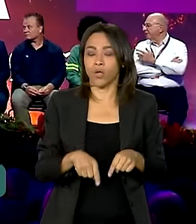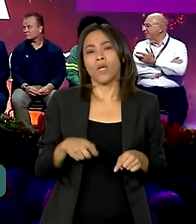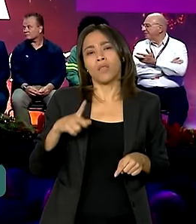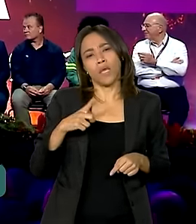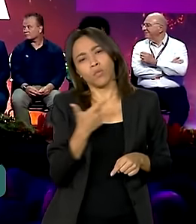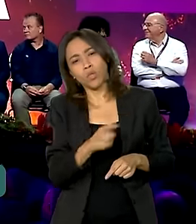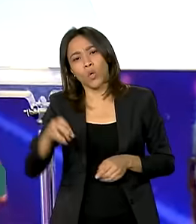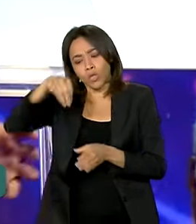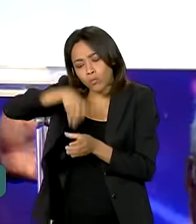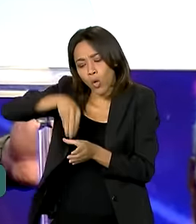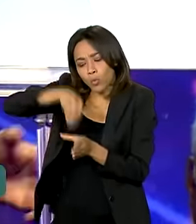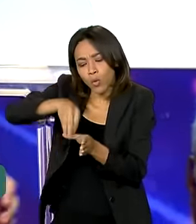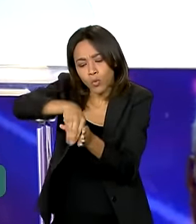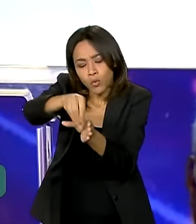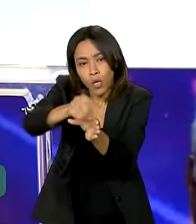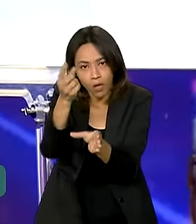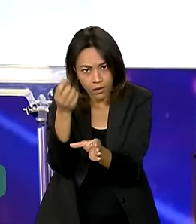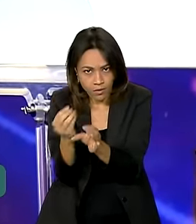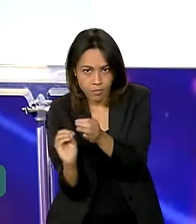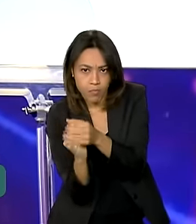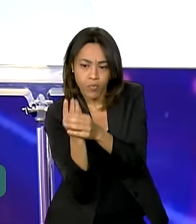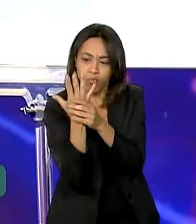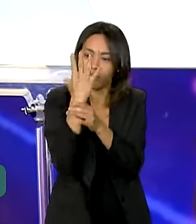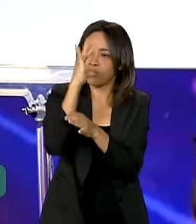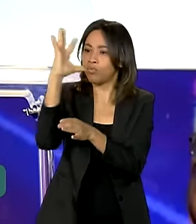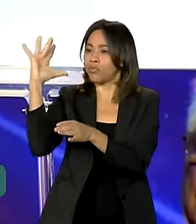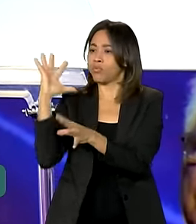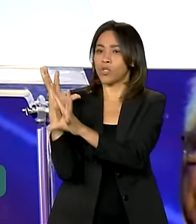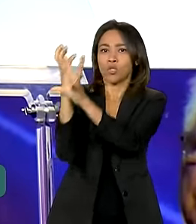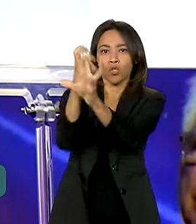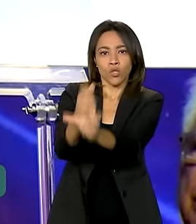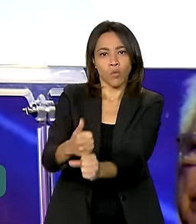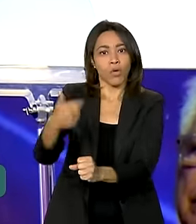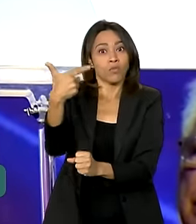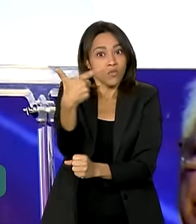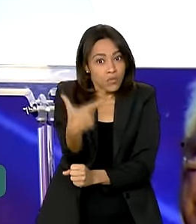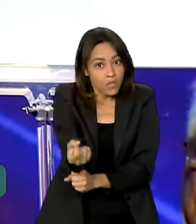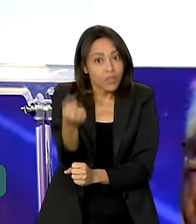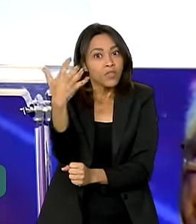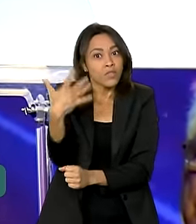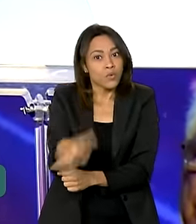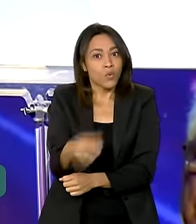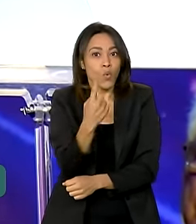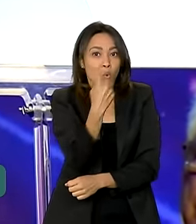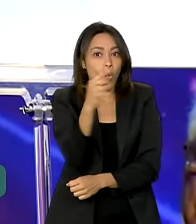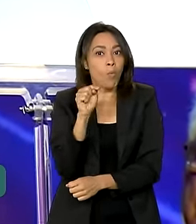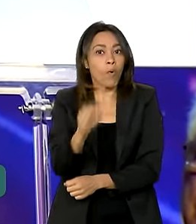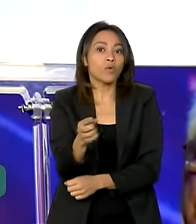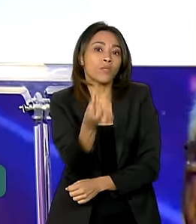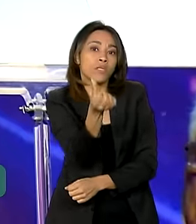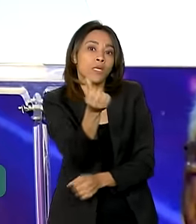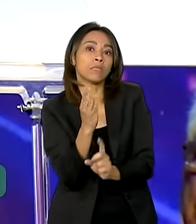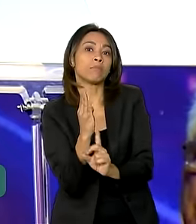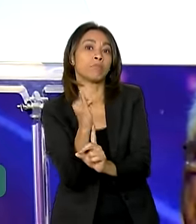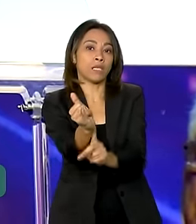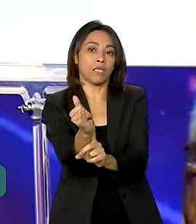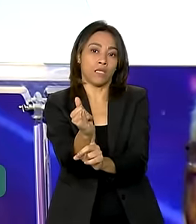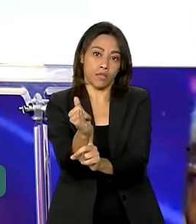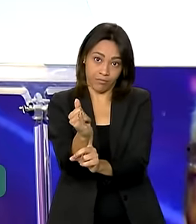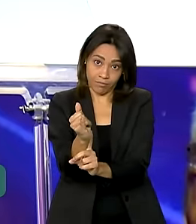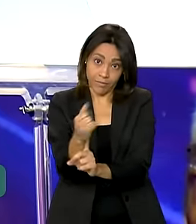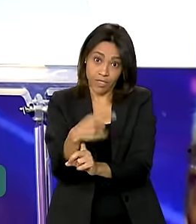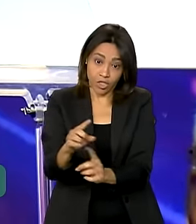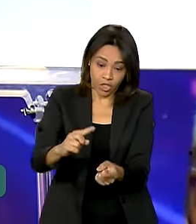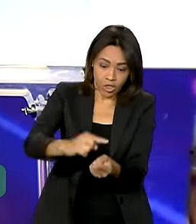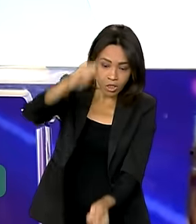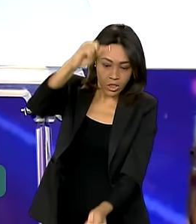plantas mapeadas, a gente vai chegar aqui a 20 plantas de etanol de segunda geração, 1.6 bilhões de litros de